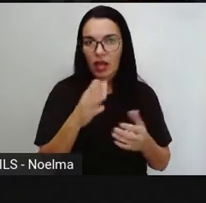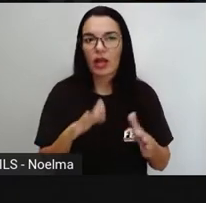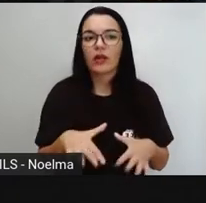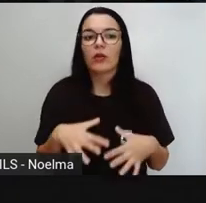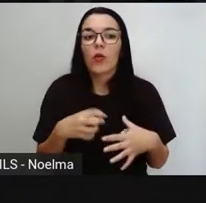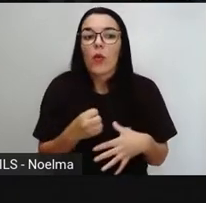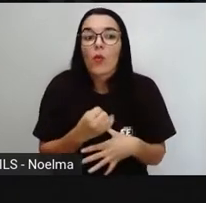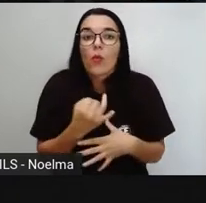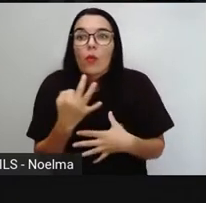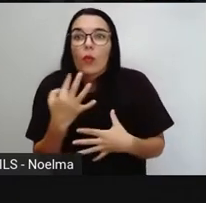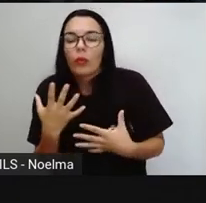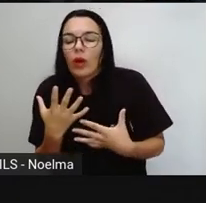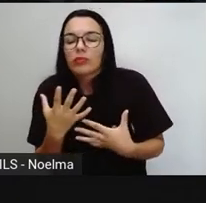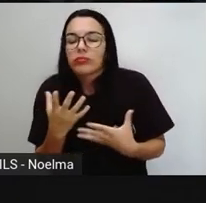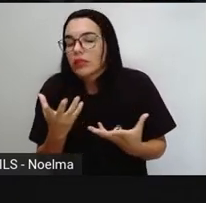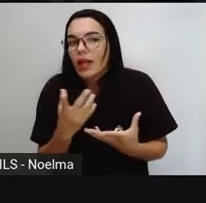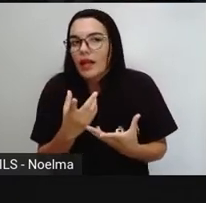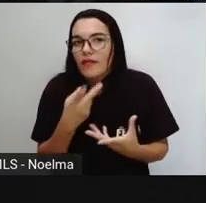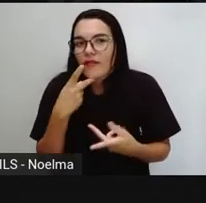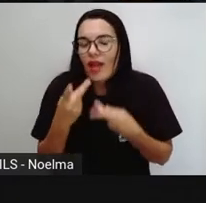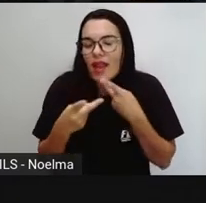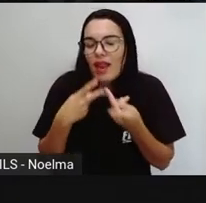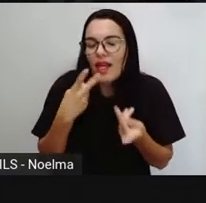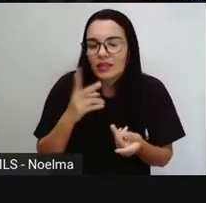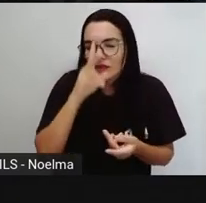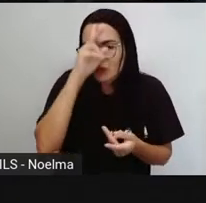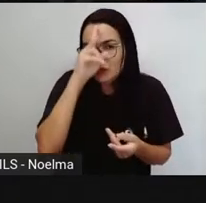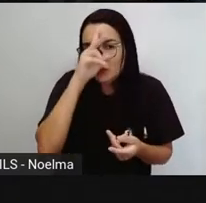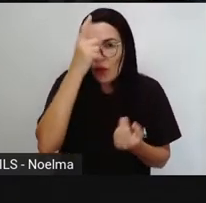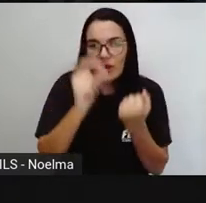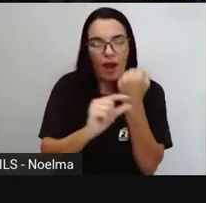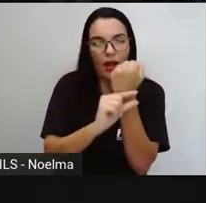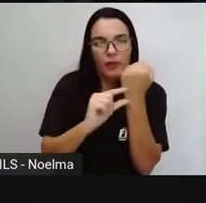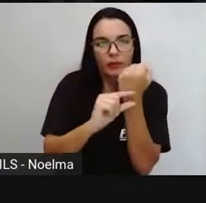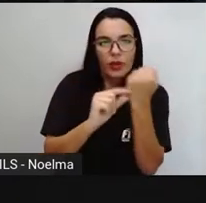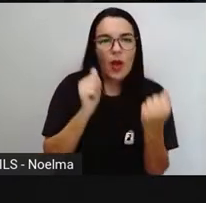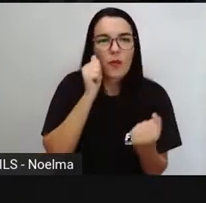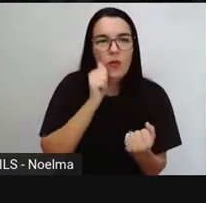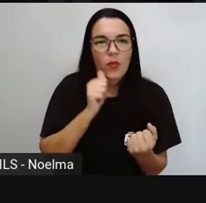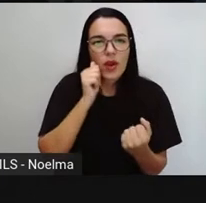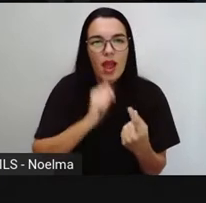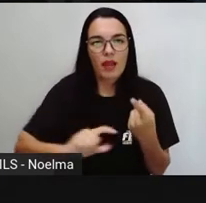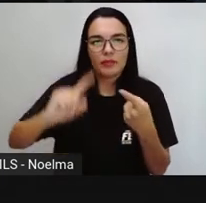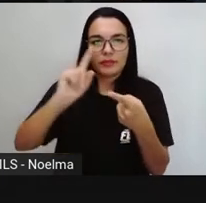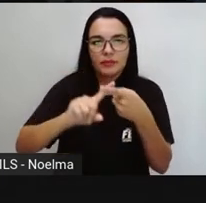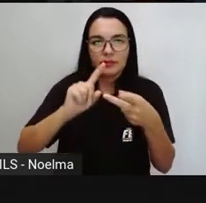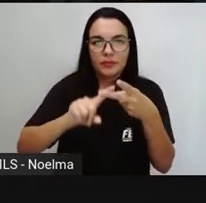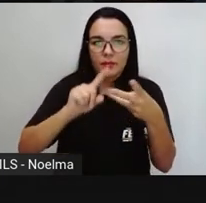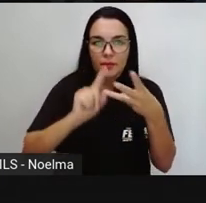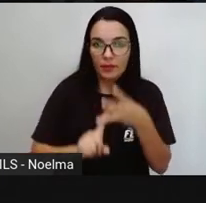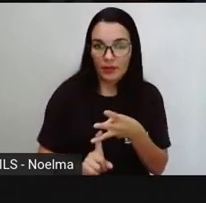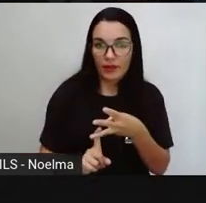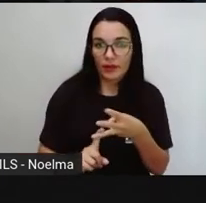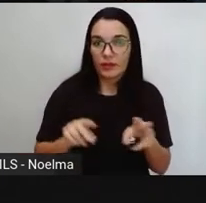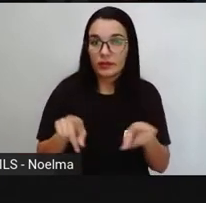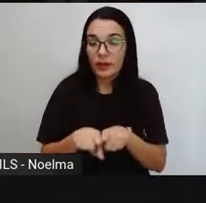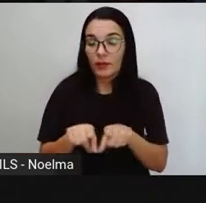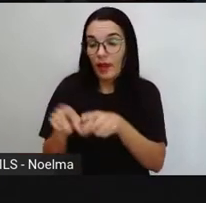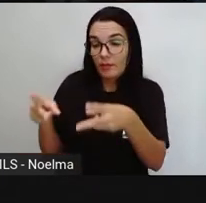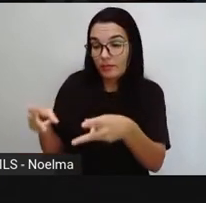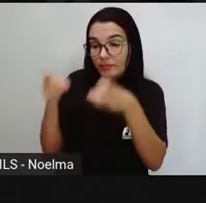Para contar a história trazida aí, escrita pelas autoras. E a gente observar,